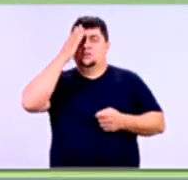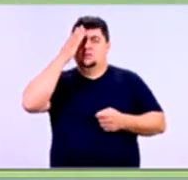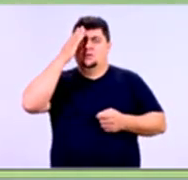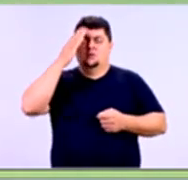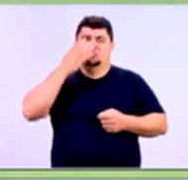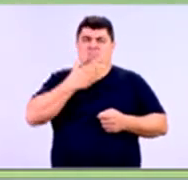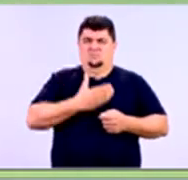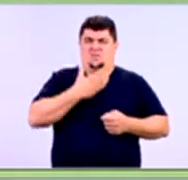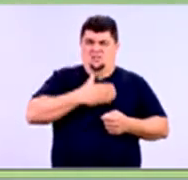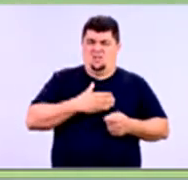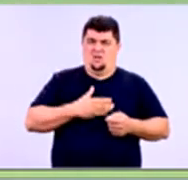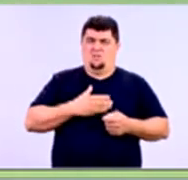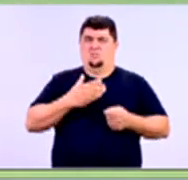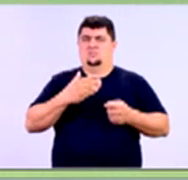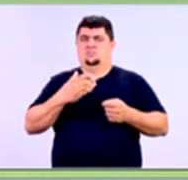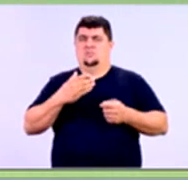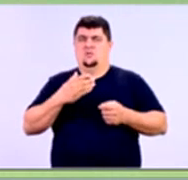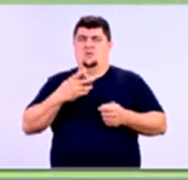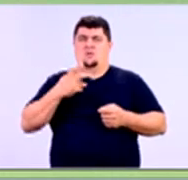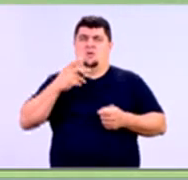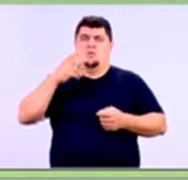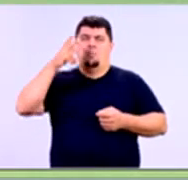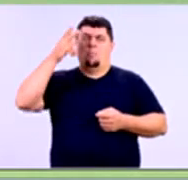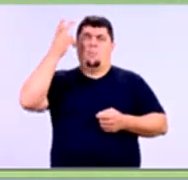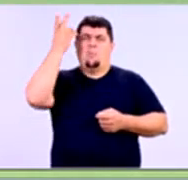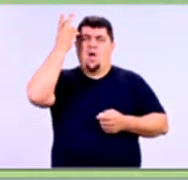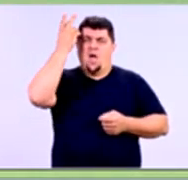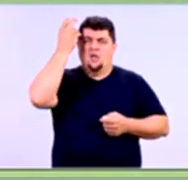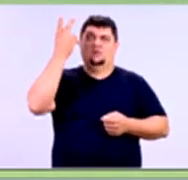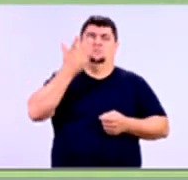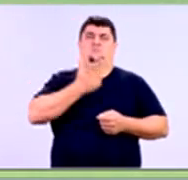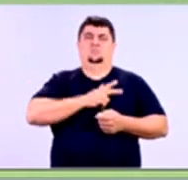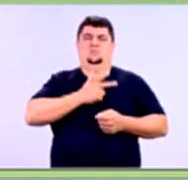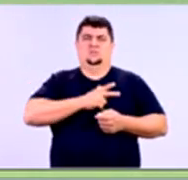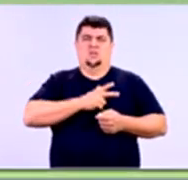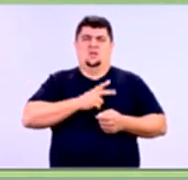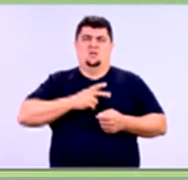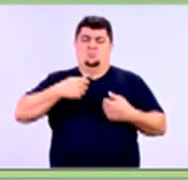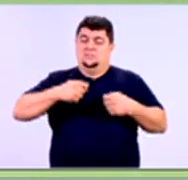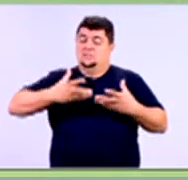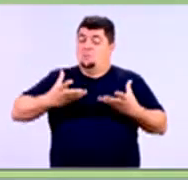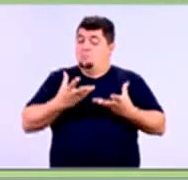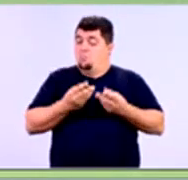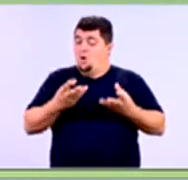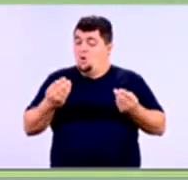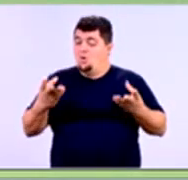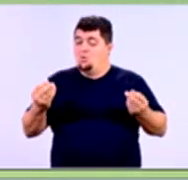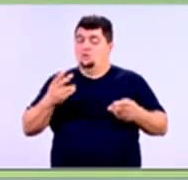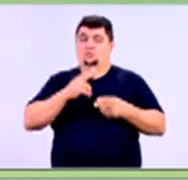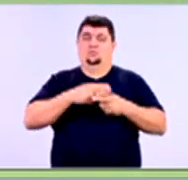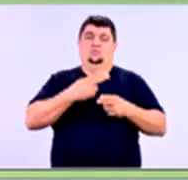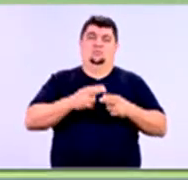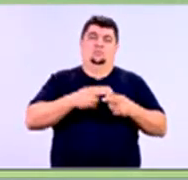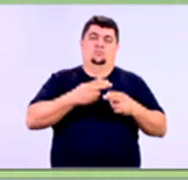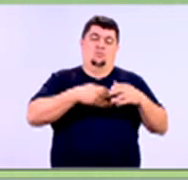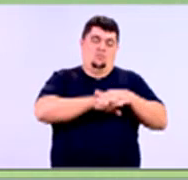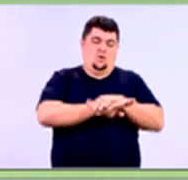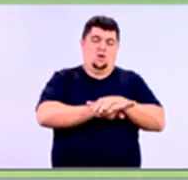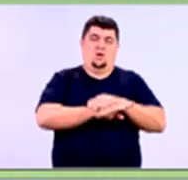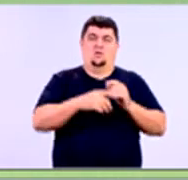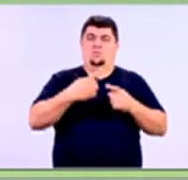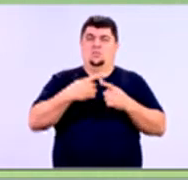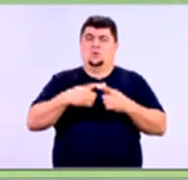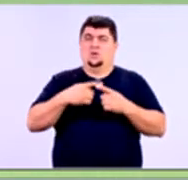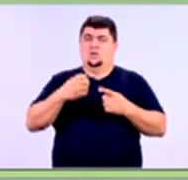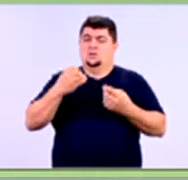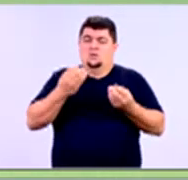Natal e principalmente na Páscoa, eu preciso ter bastante investimento em estoque. Se não, se eu não conhecer bem